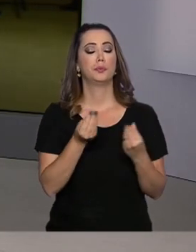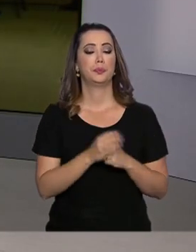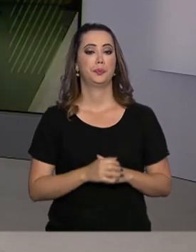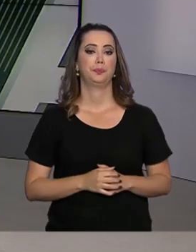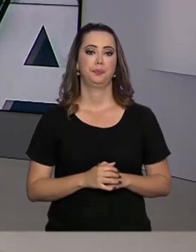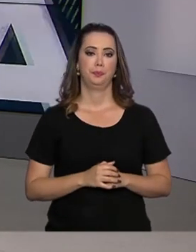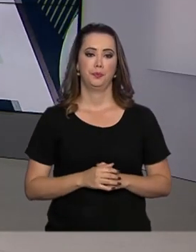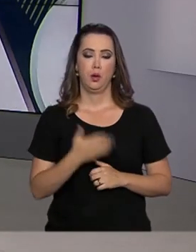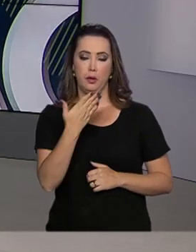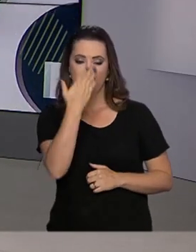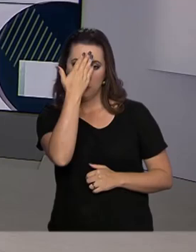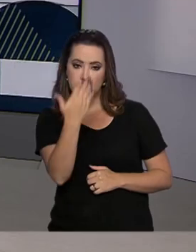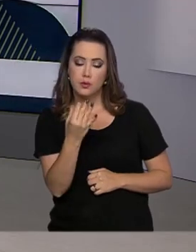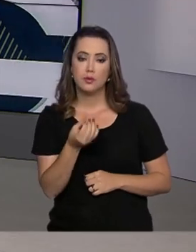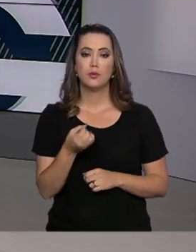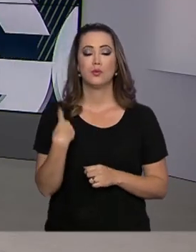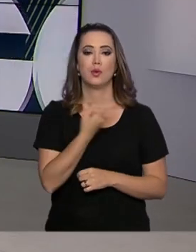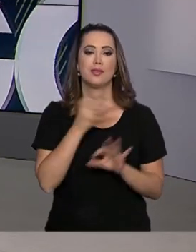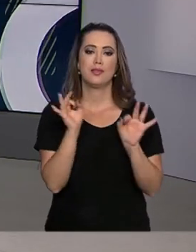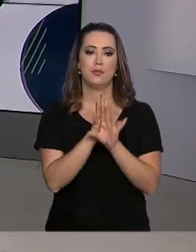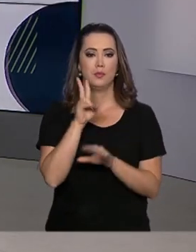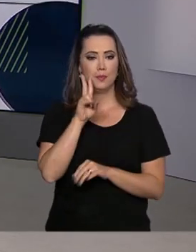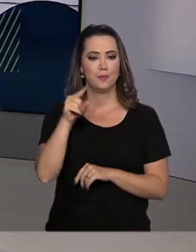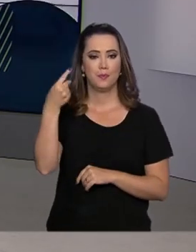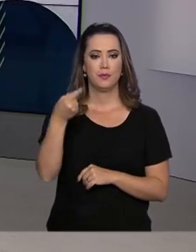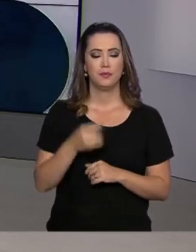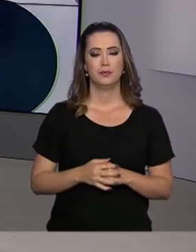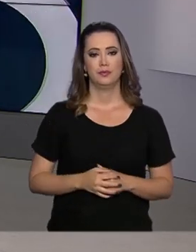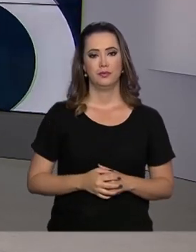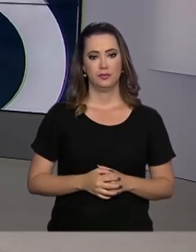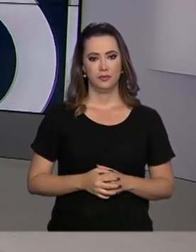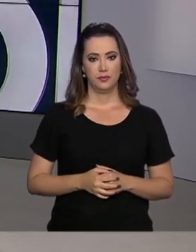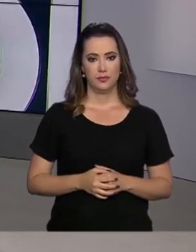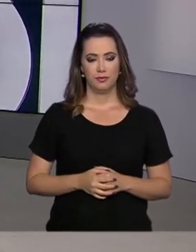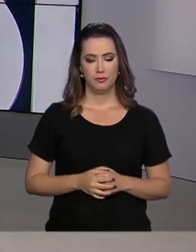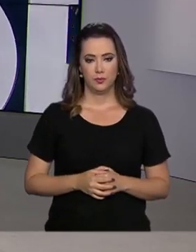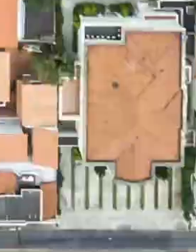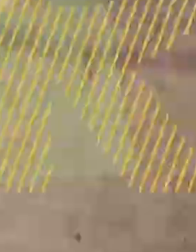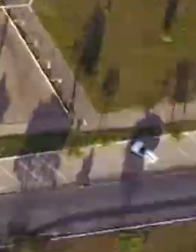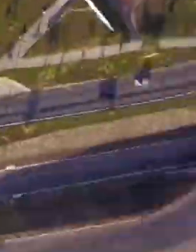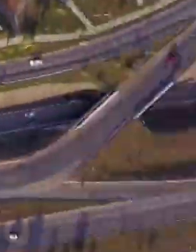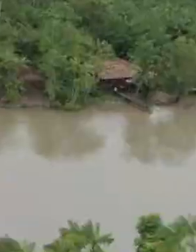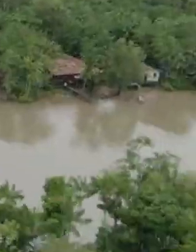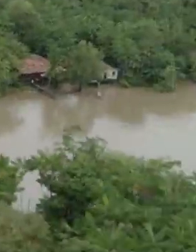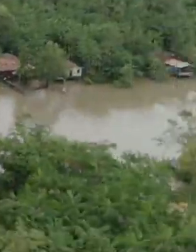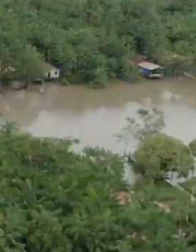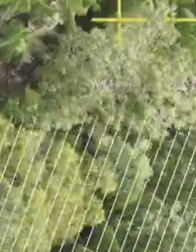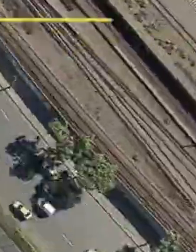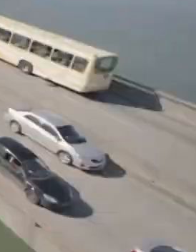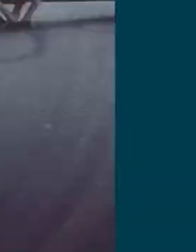tarde. E a gente fica por aqui. Nos vemos na próxima edição. Até lá. E a gente